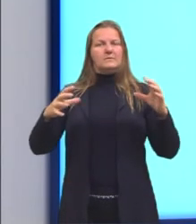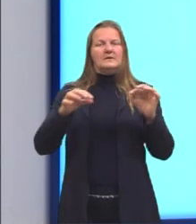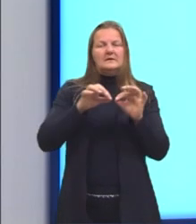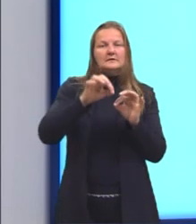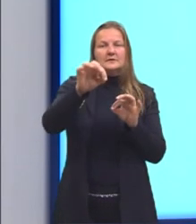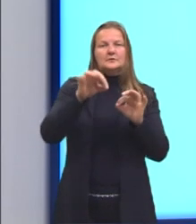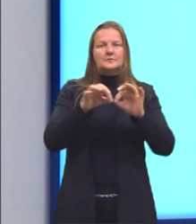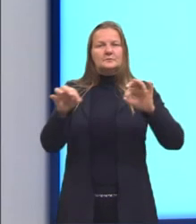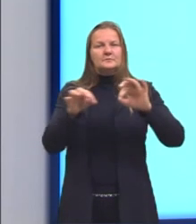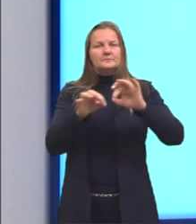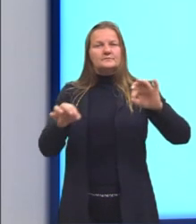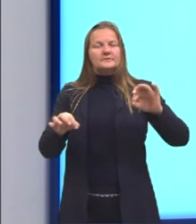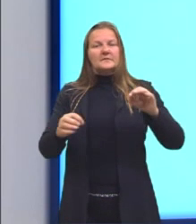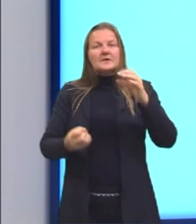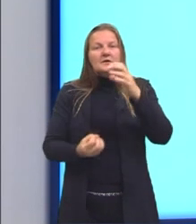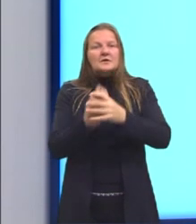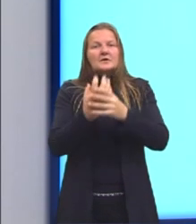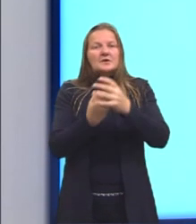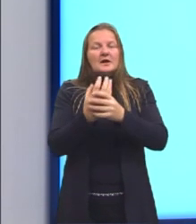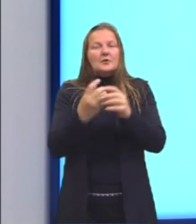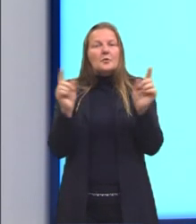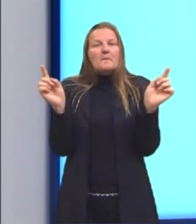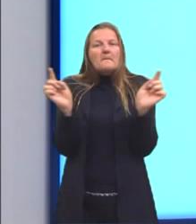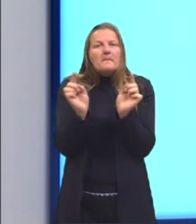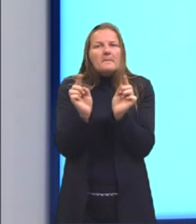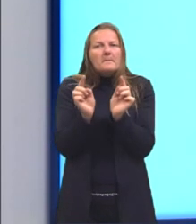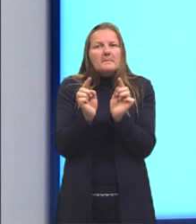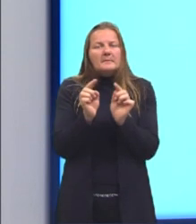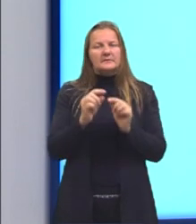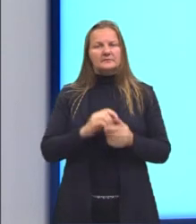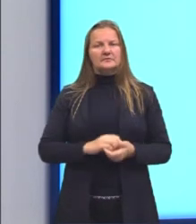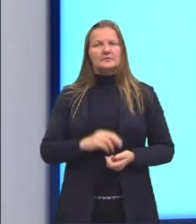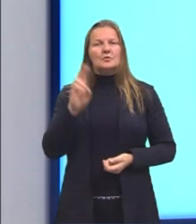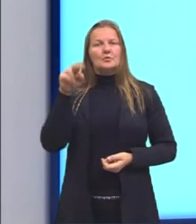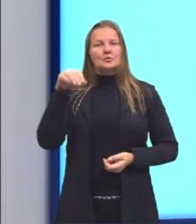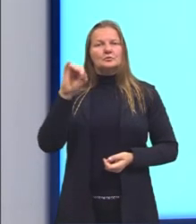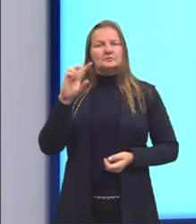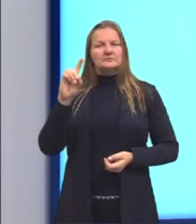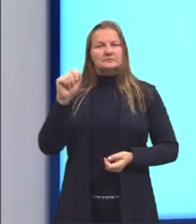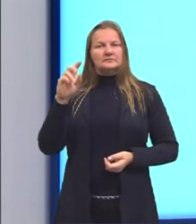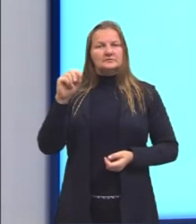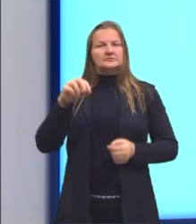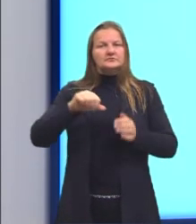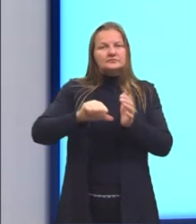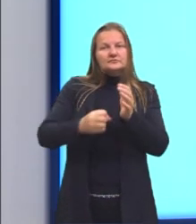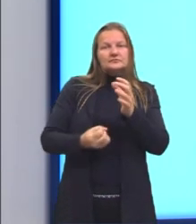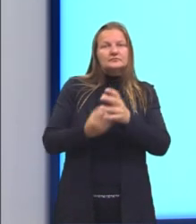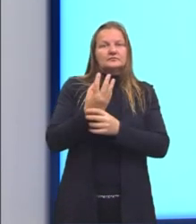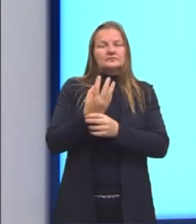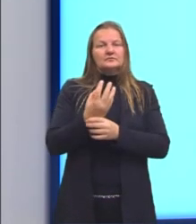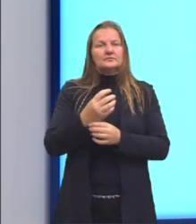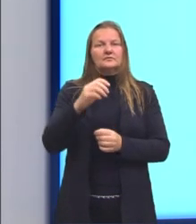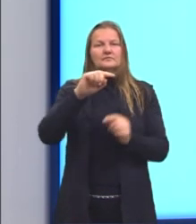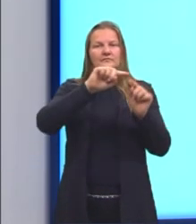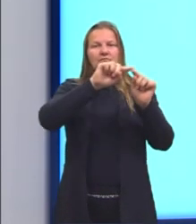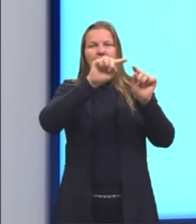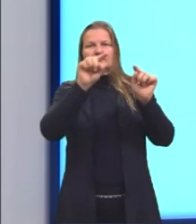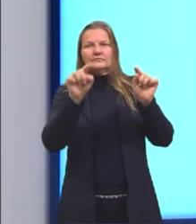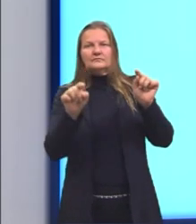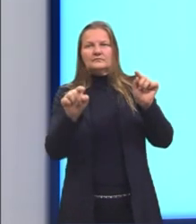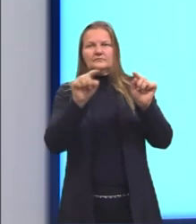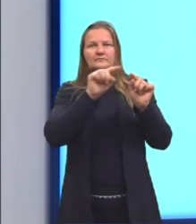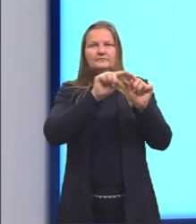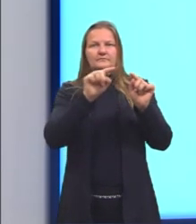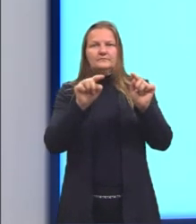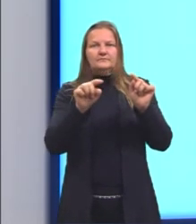foi necessário criar unidades ainda menores que o grau. Então surgiu ali o arco de um